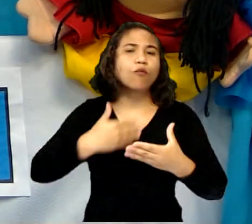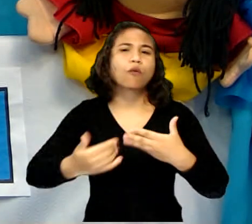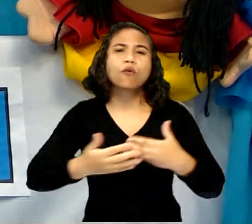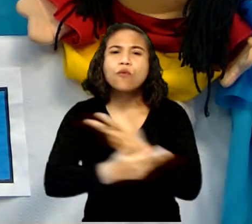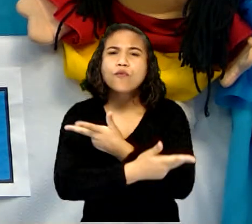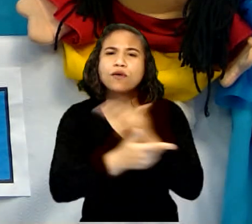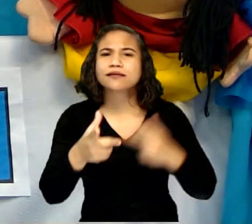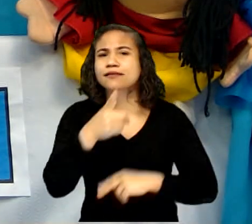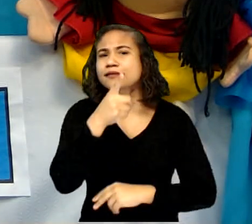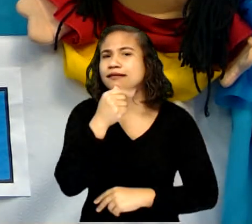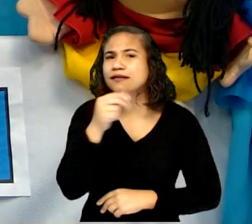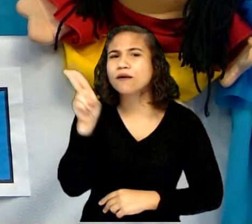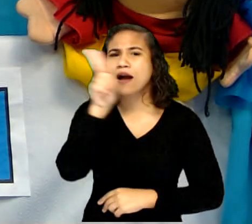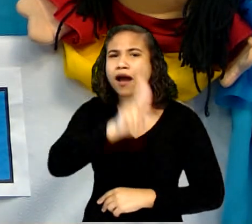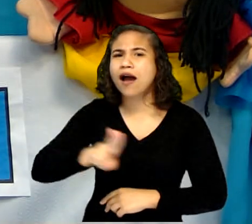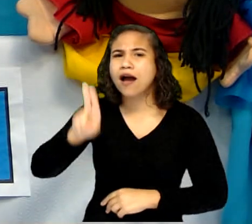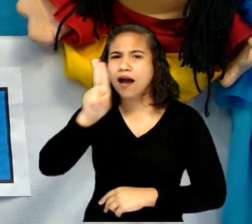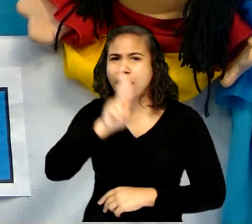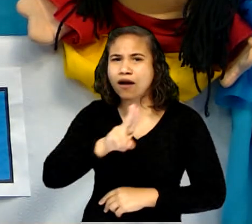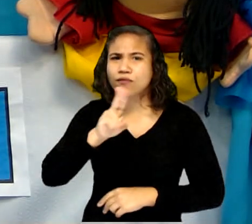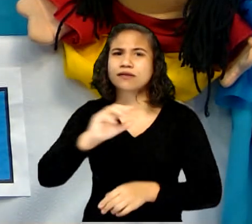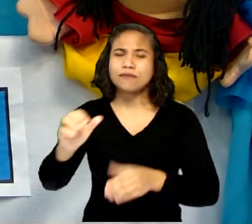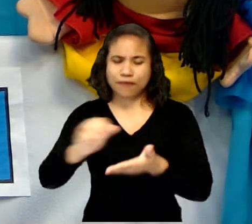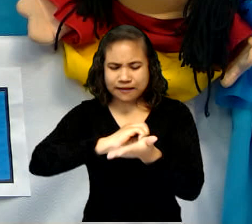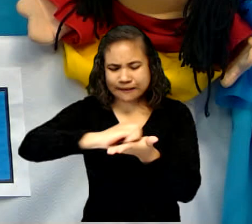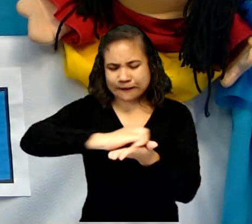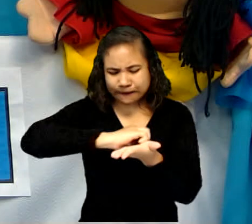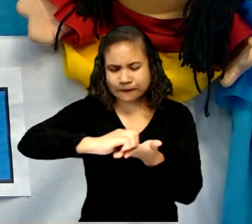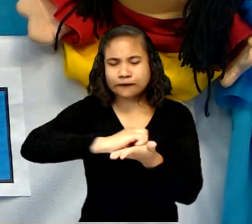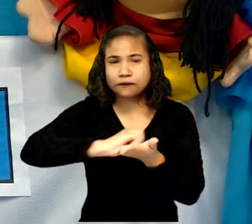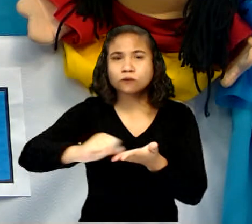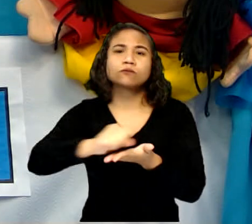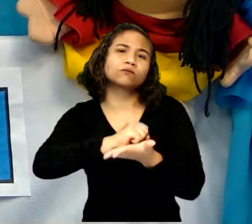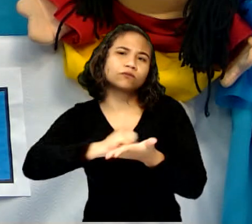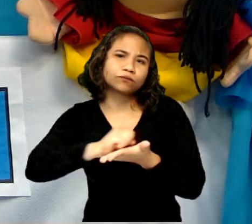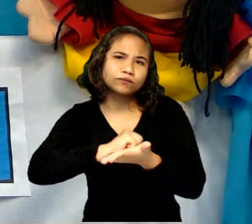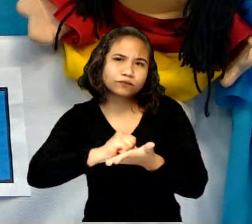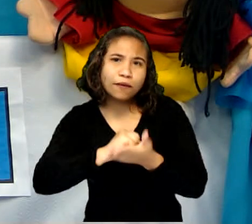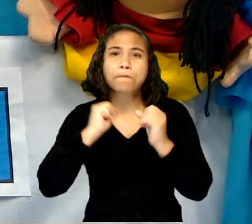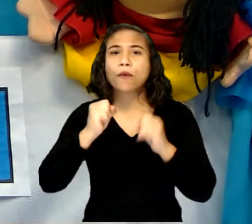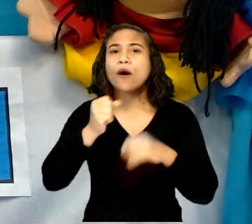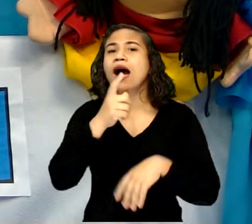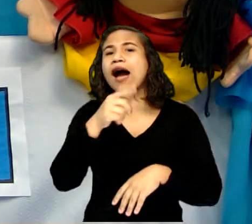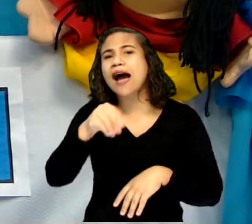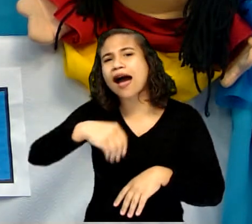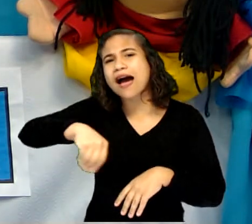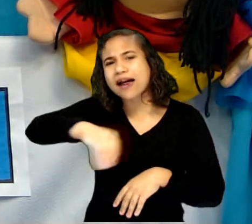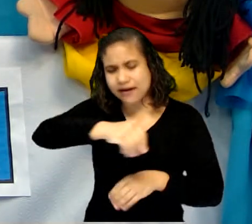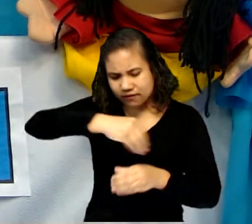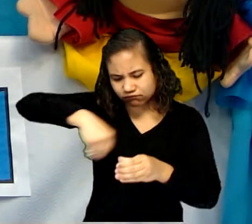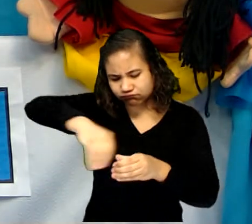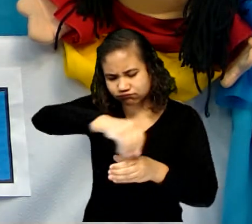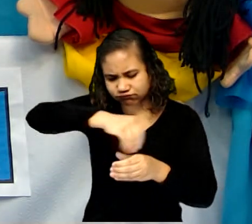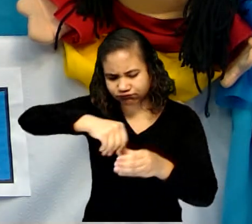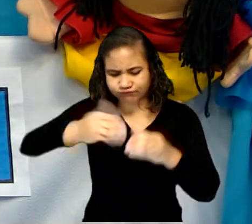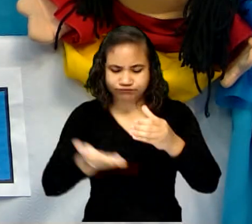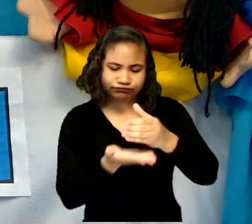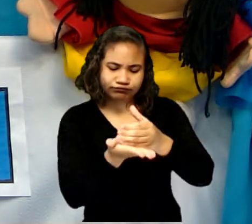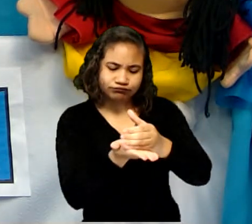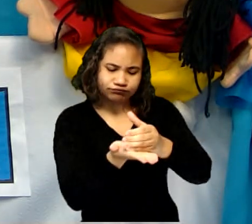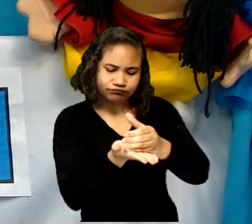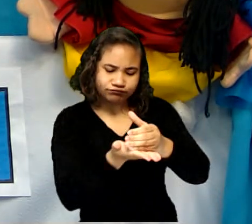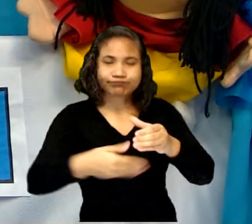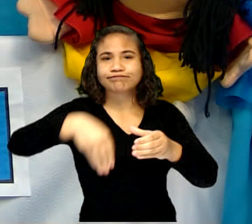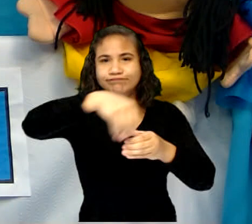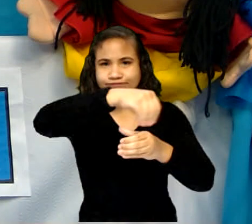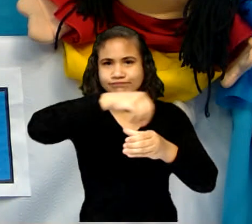utilizando água, escova e sabão. Colocar areia nos pratinhos, colocado embaixo dos vasos